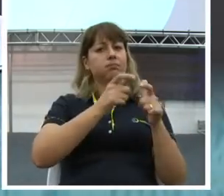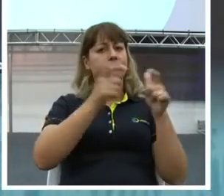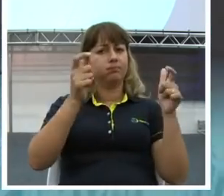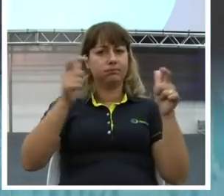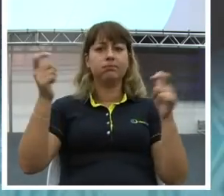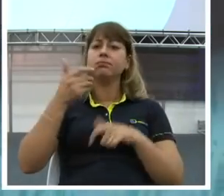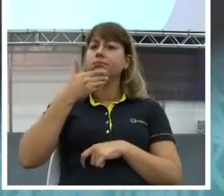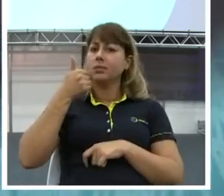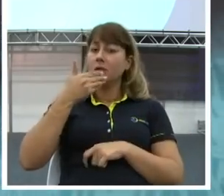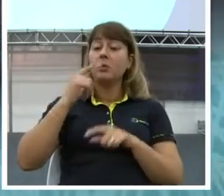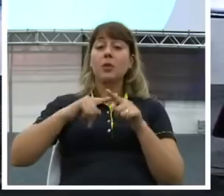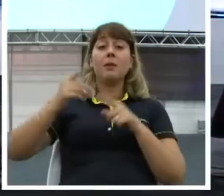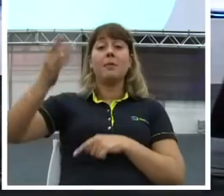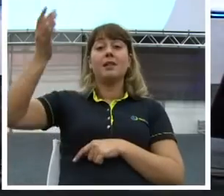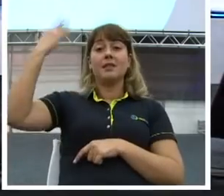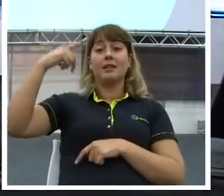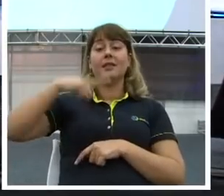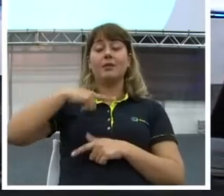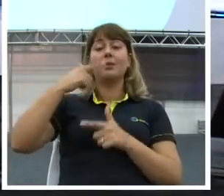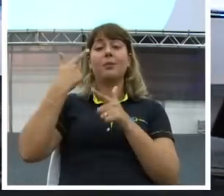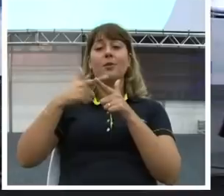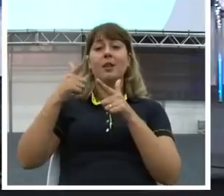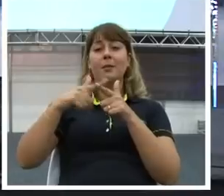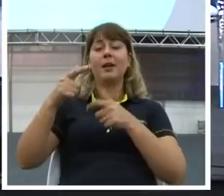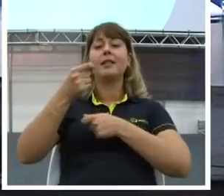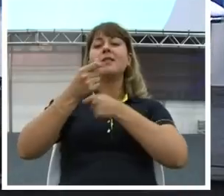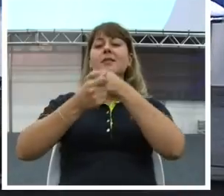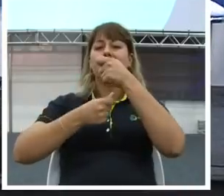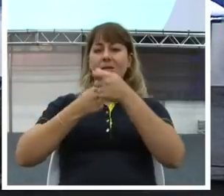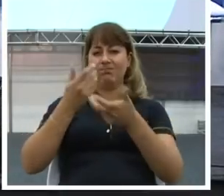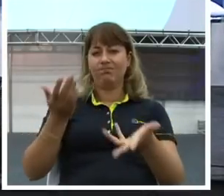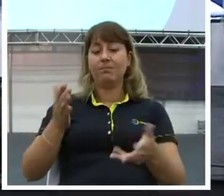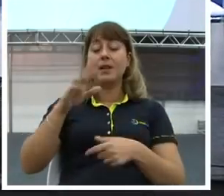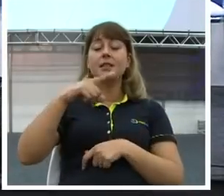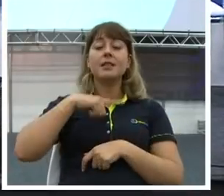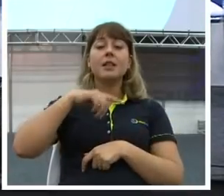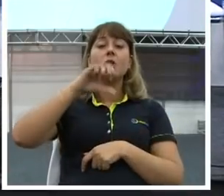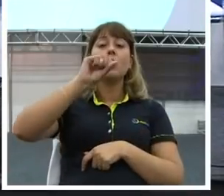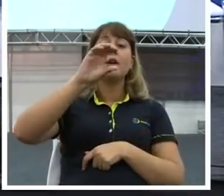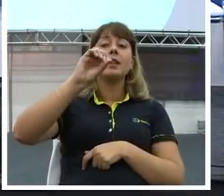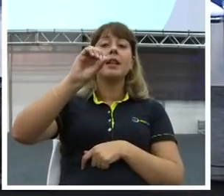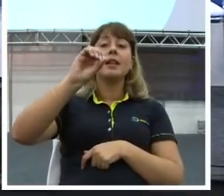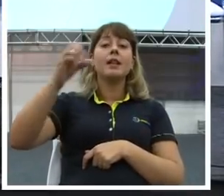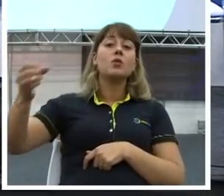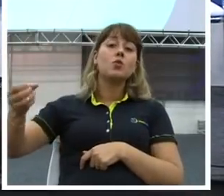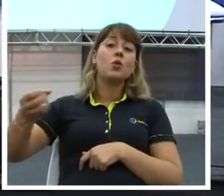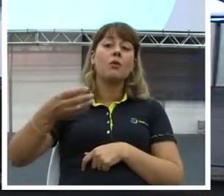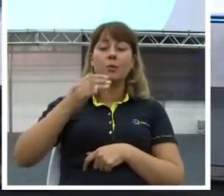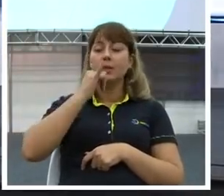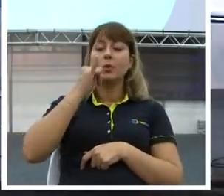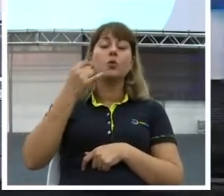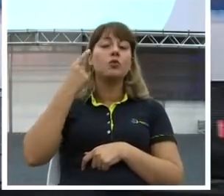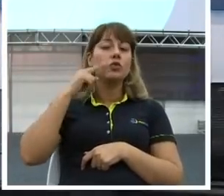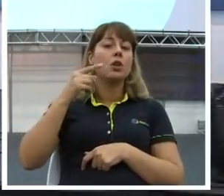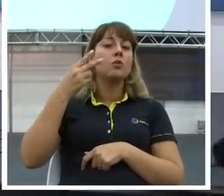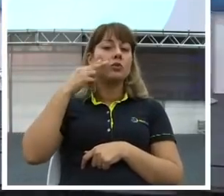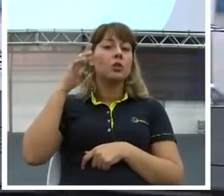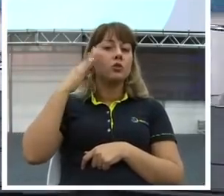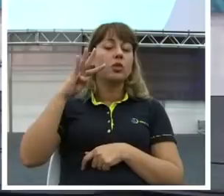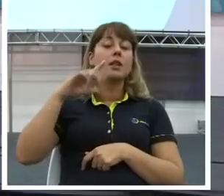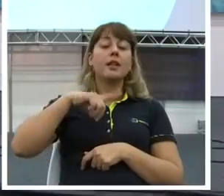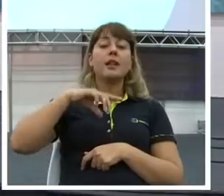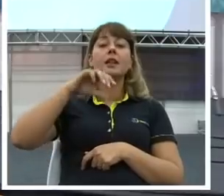tragédia que aconteceu. Mas hoje no Brasil, nós temos 80 novos milionários por dia. Vai falar para eles que é difícil.